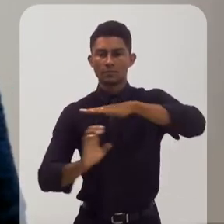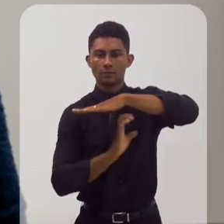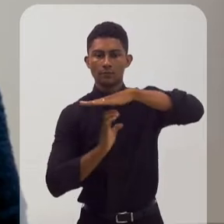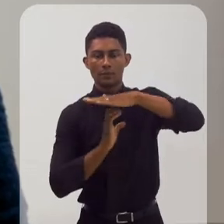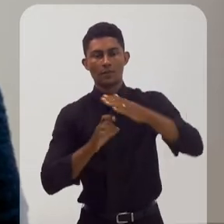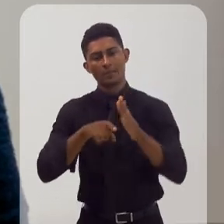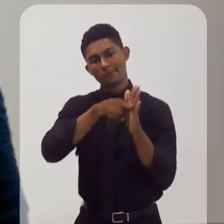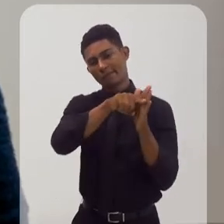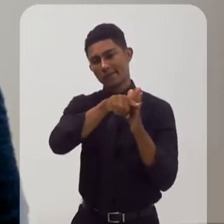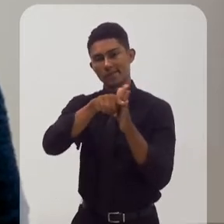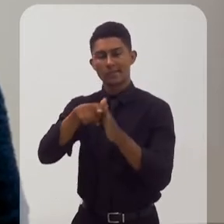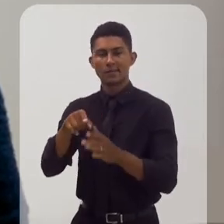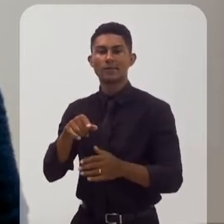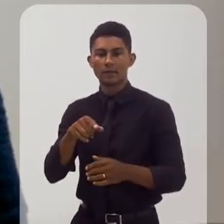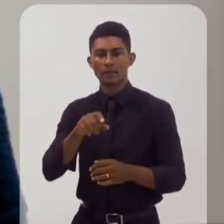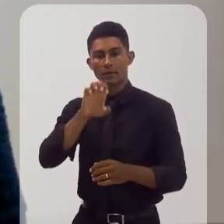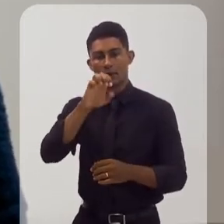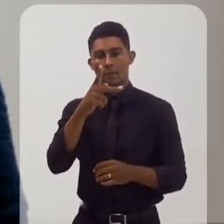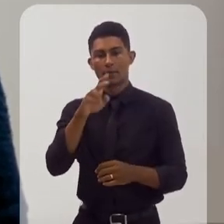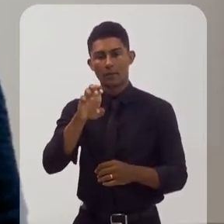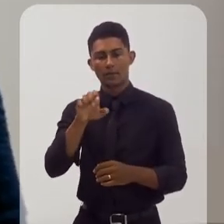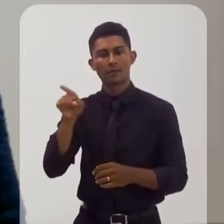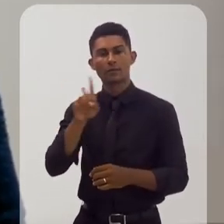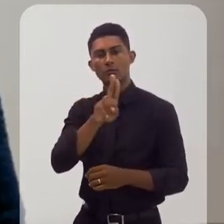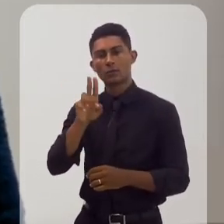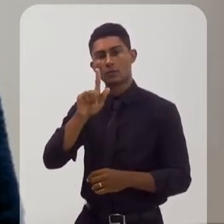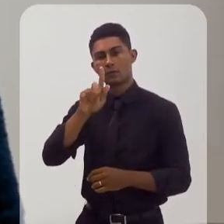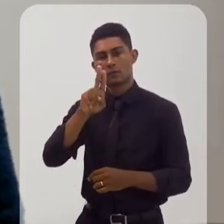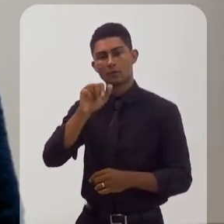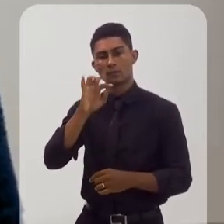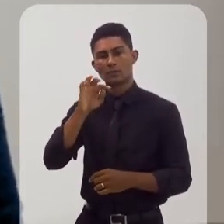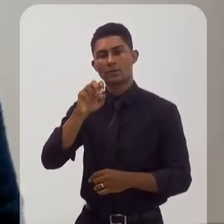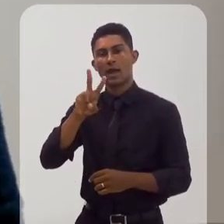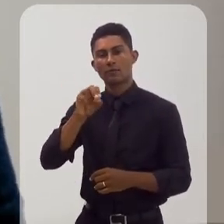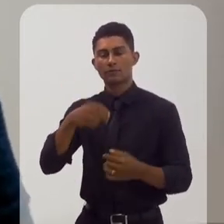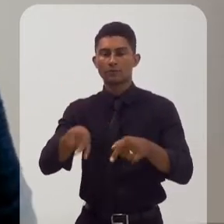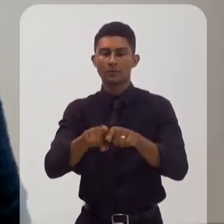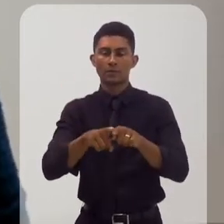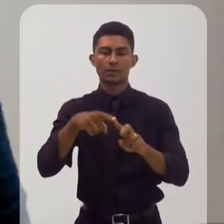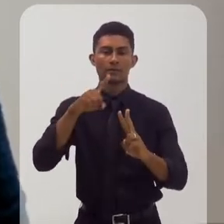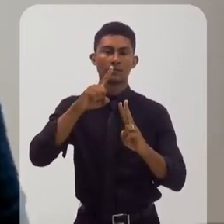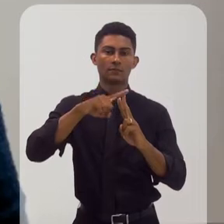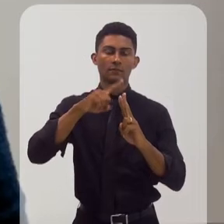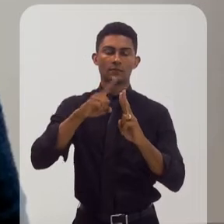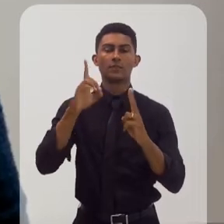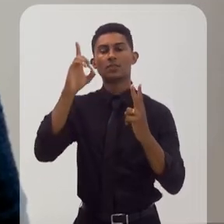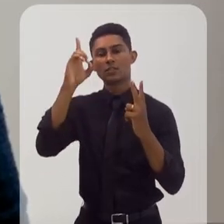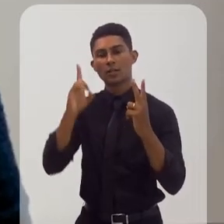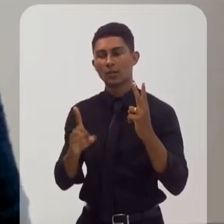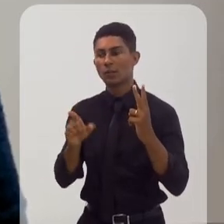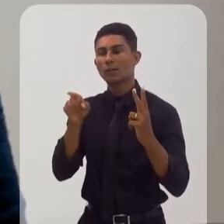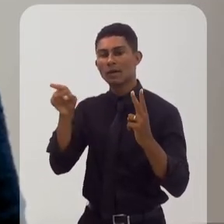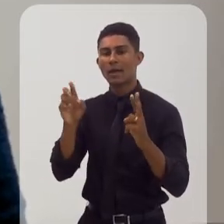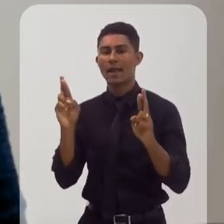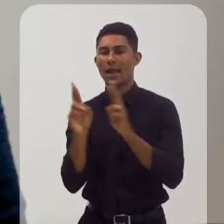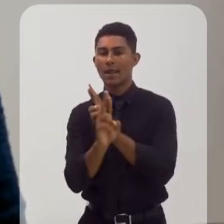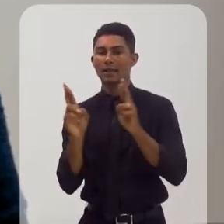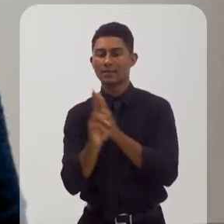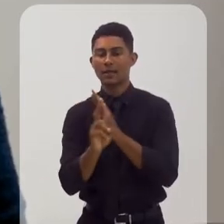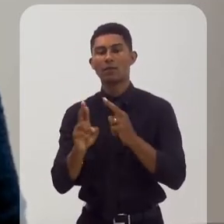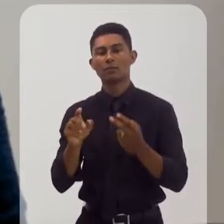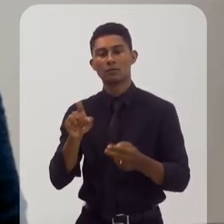Empresa de Pesquisa Energética, EPE, Gustavo Pires da Ponte, e o Diretor de Relações Institucionais da Prumo